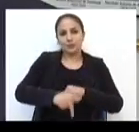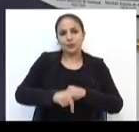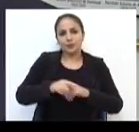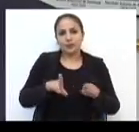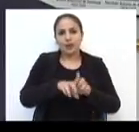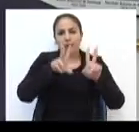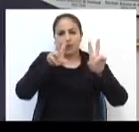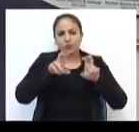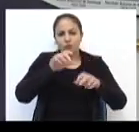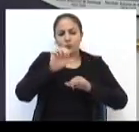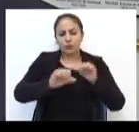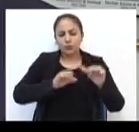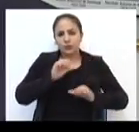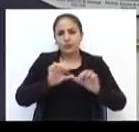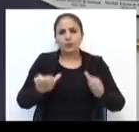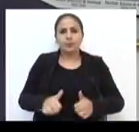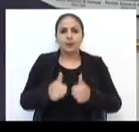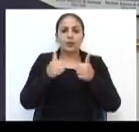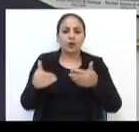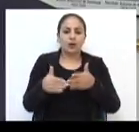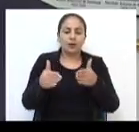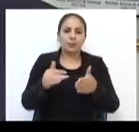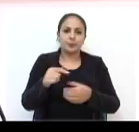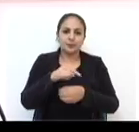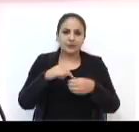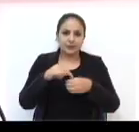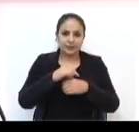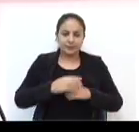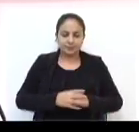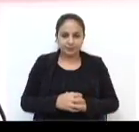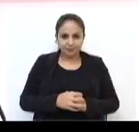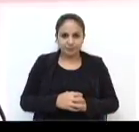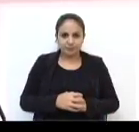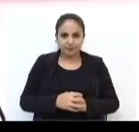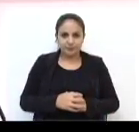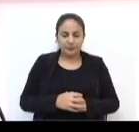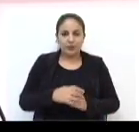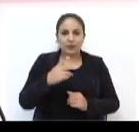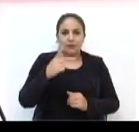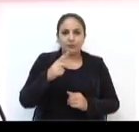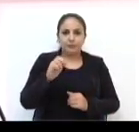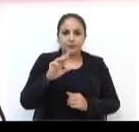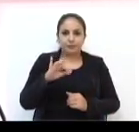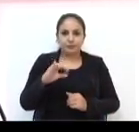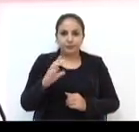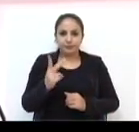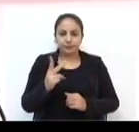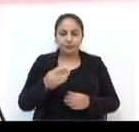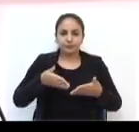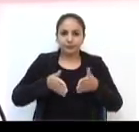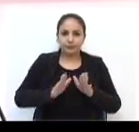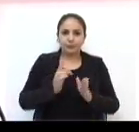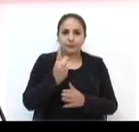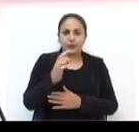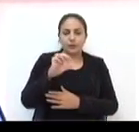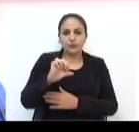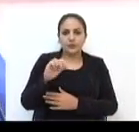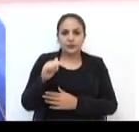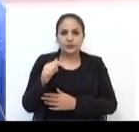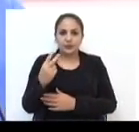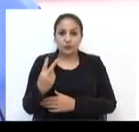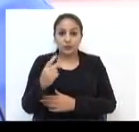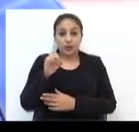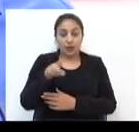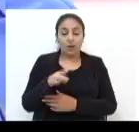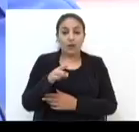sobre as mudanças, sobre os melhores caminhos para essa cidade. Patrick Cavalcante nasceu em 1972, é